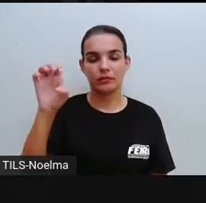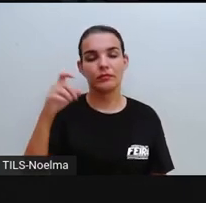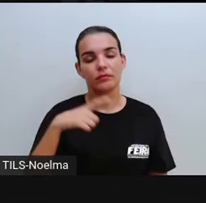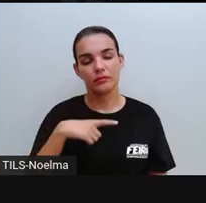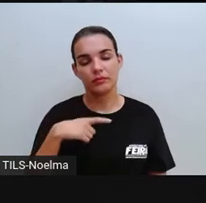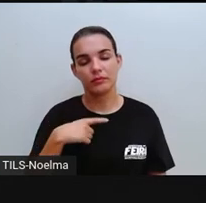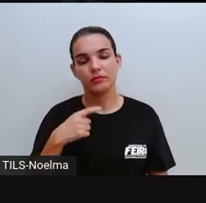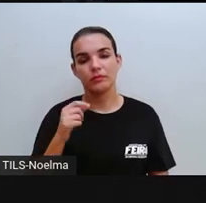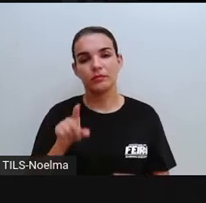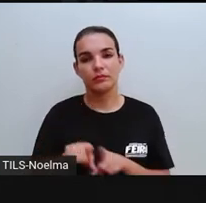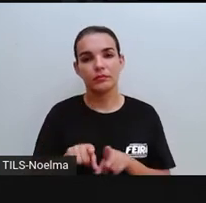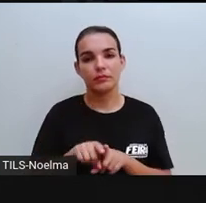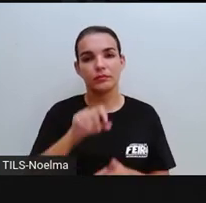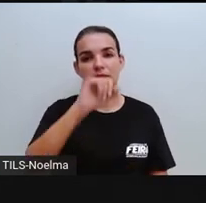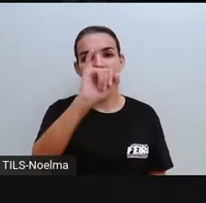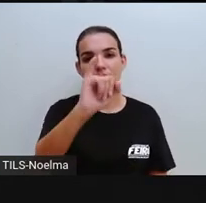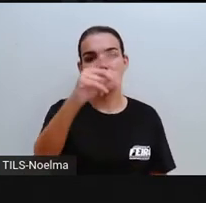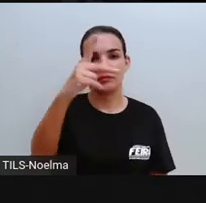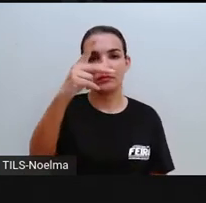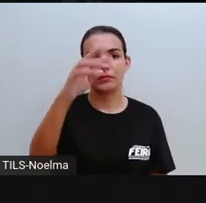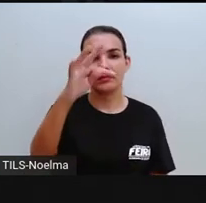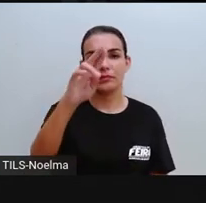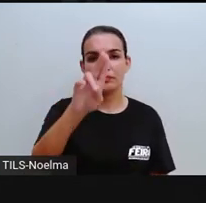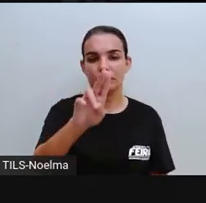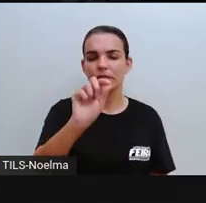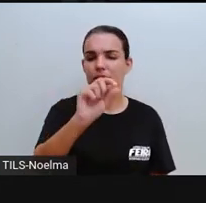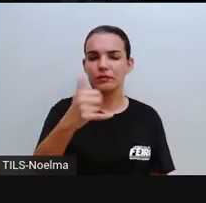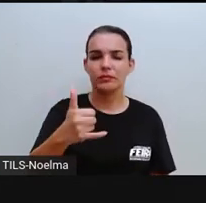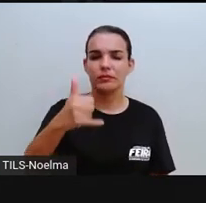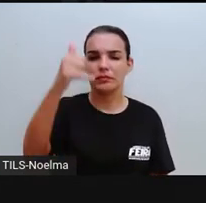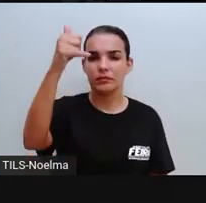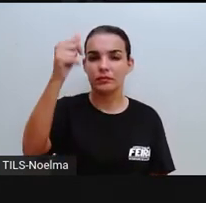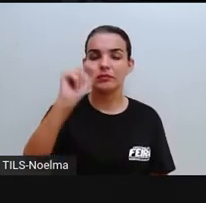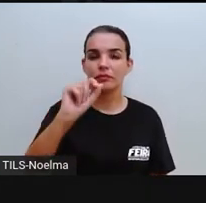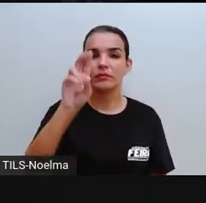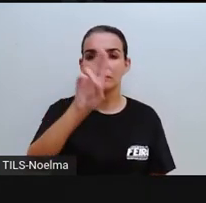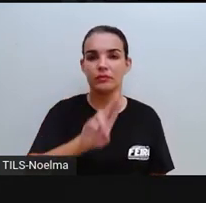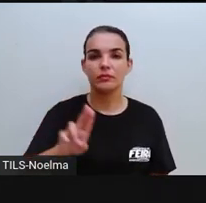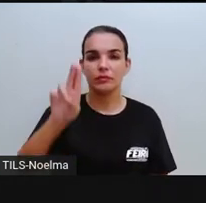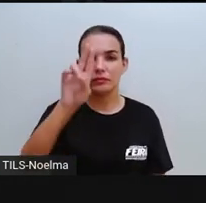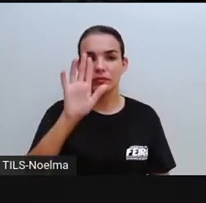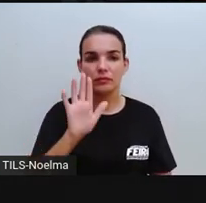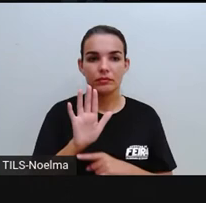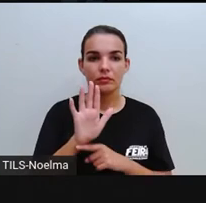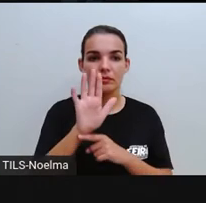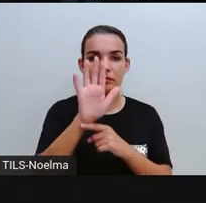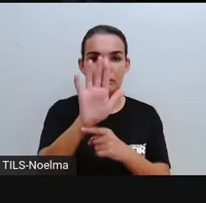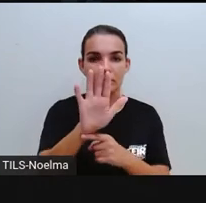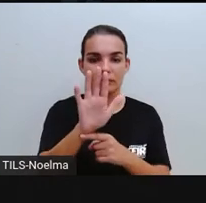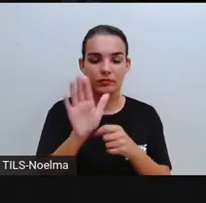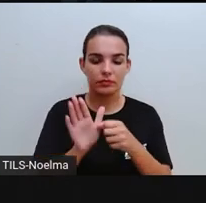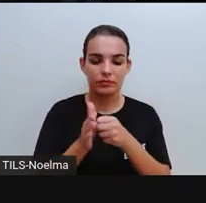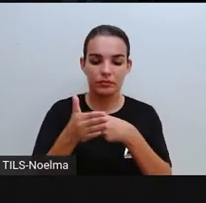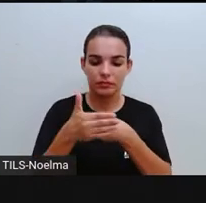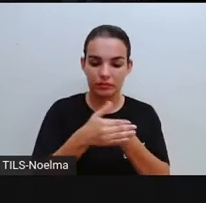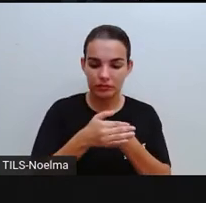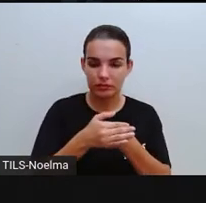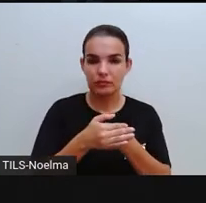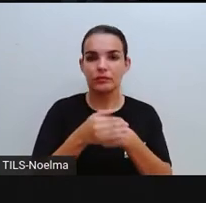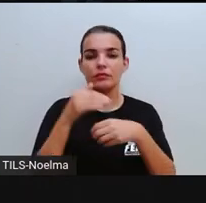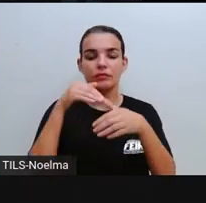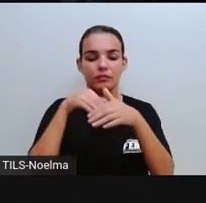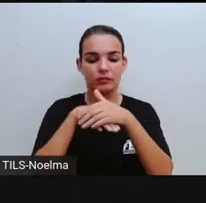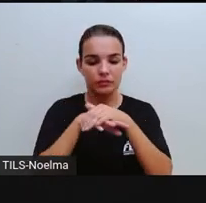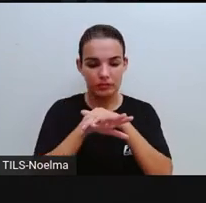IPTU é um imposto, né, que é utilizado para ajudar na preservação aí